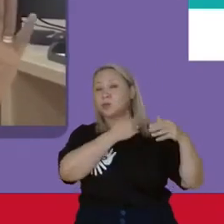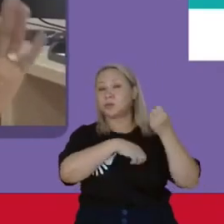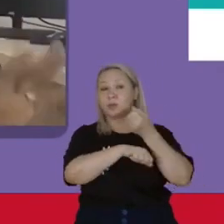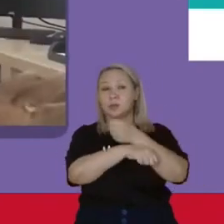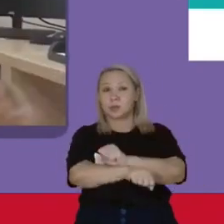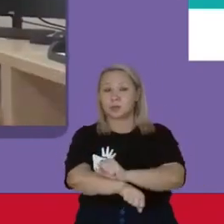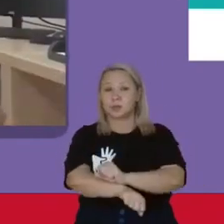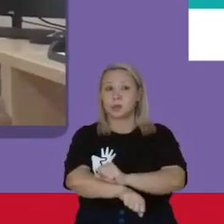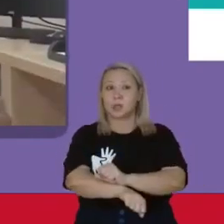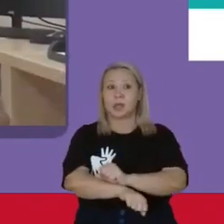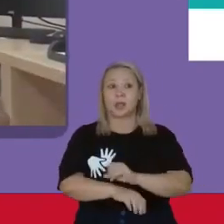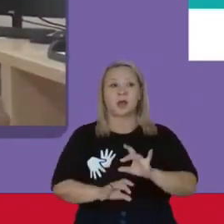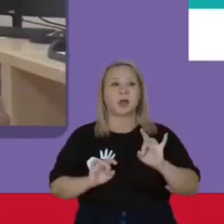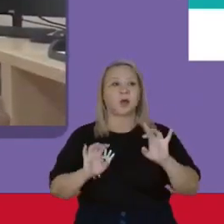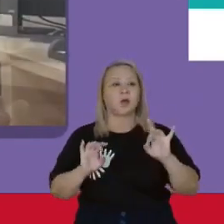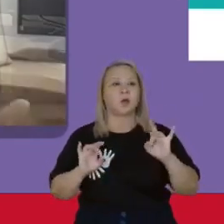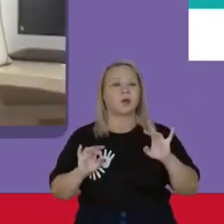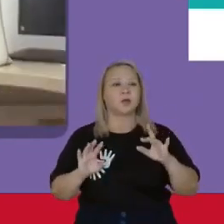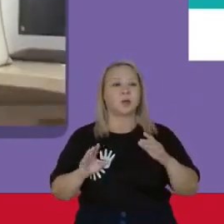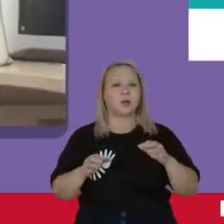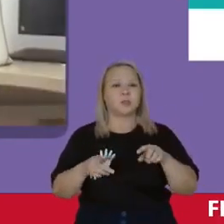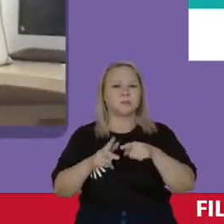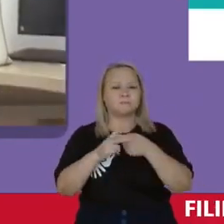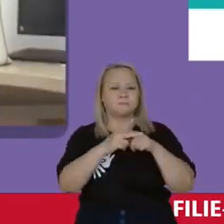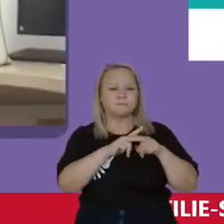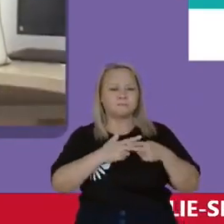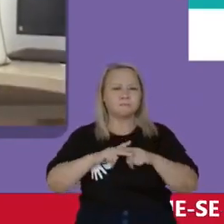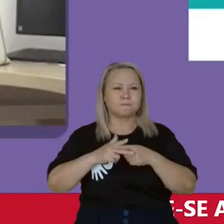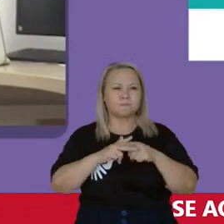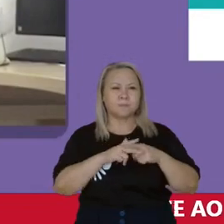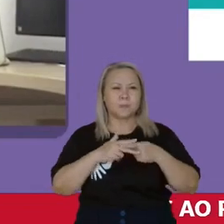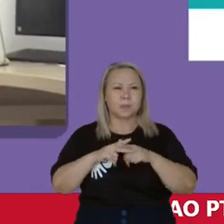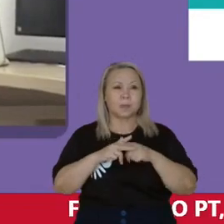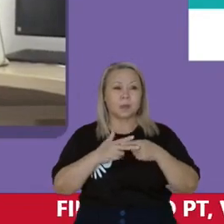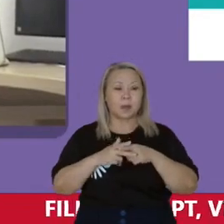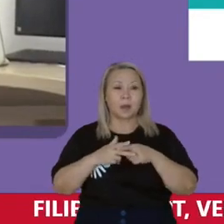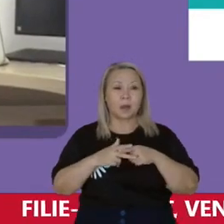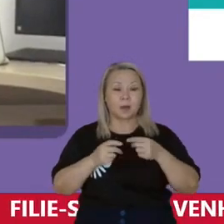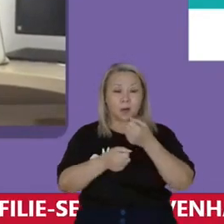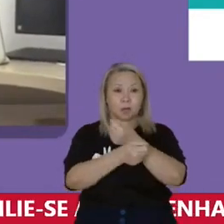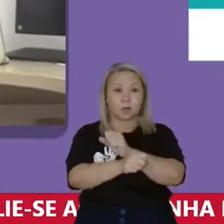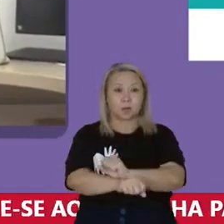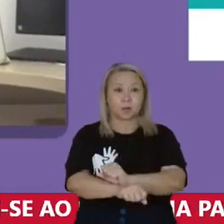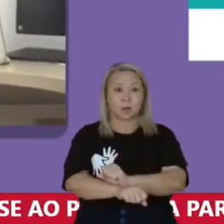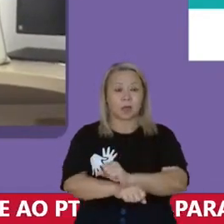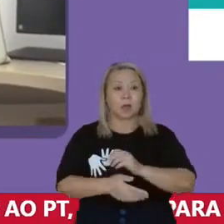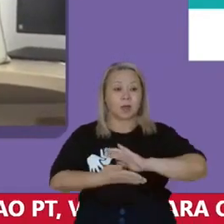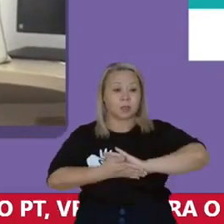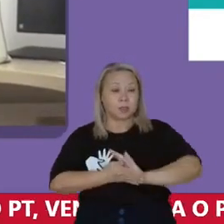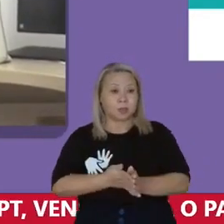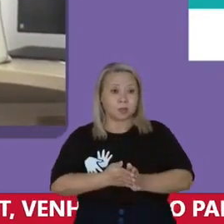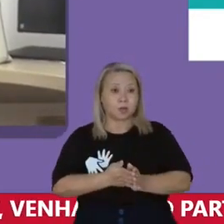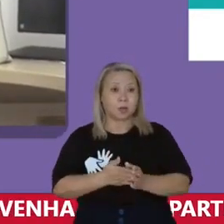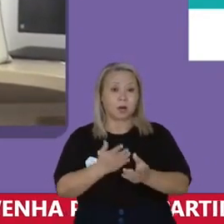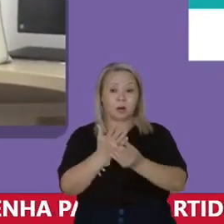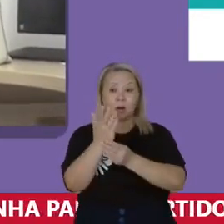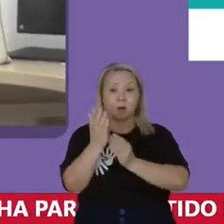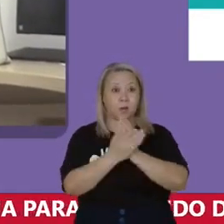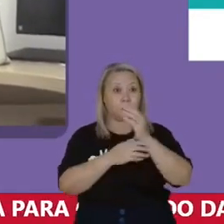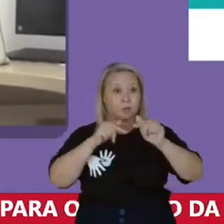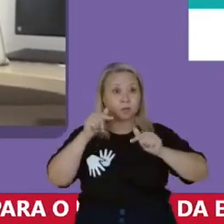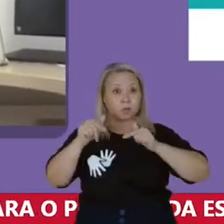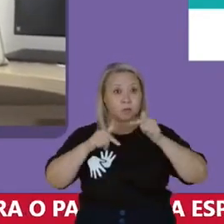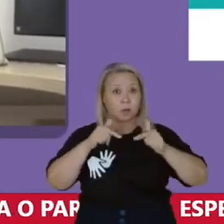eles sofisticaram a escravidão O que eles fazem? Explorar a mão de obra Explorando a mão de